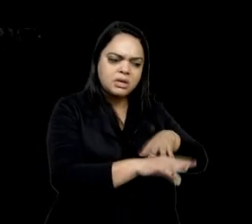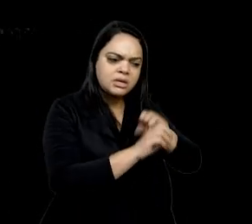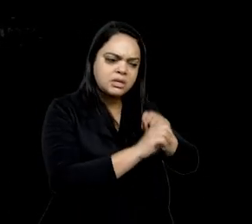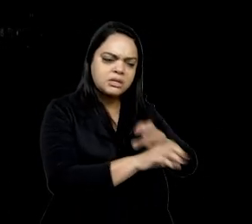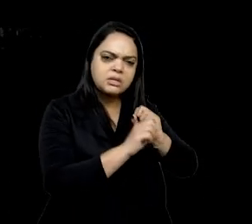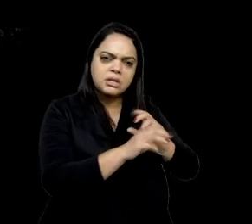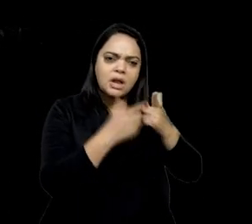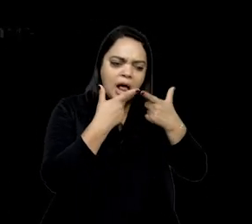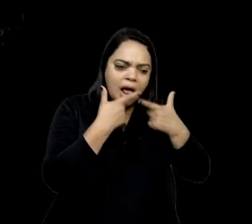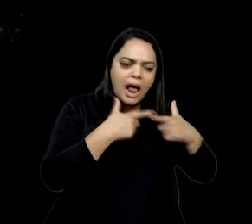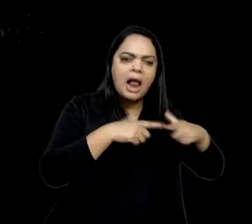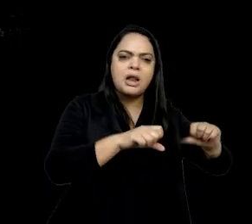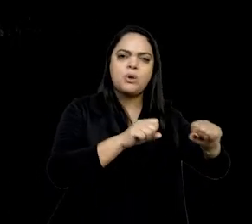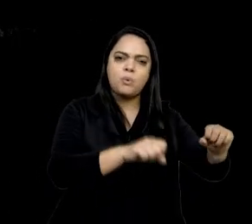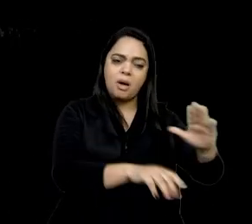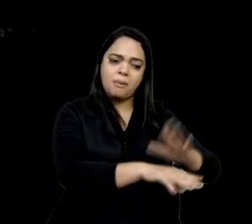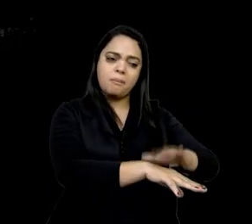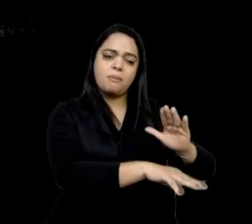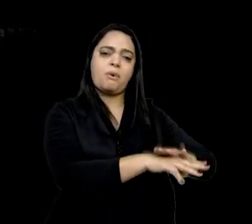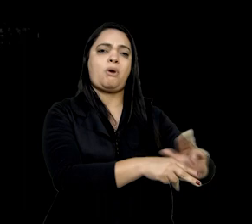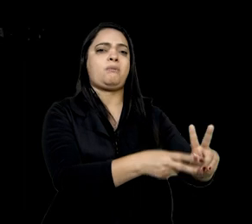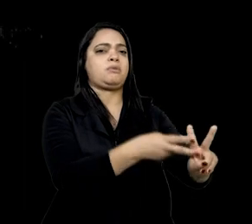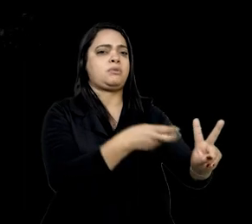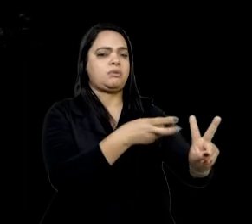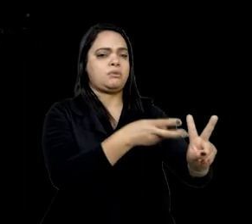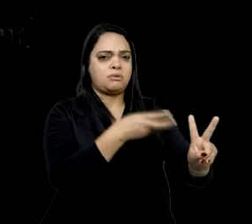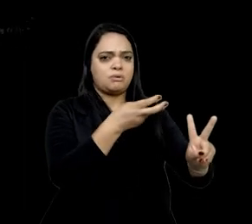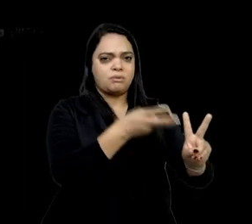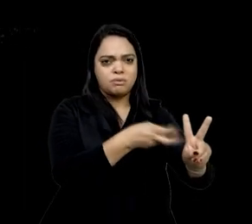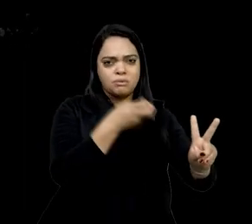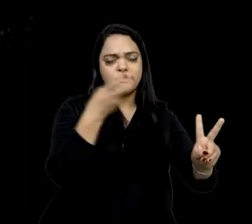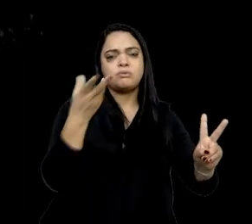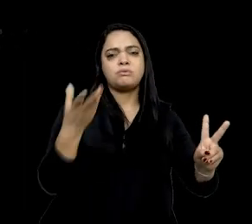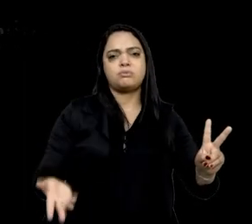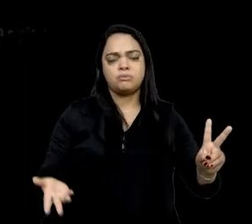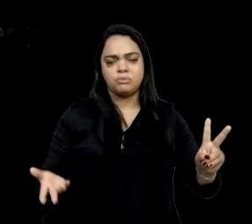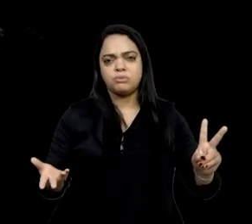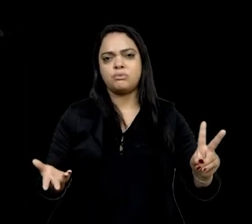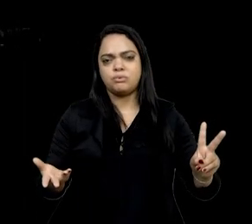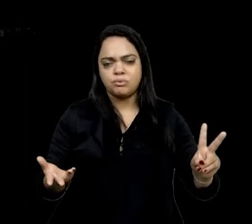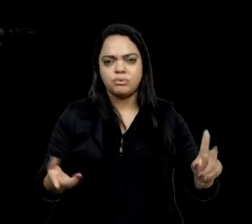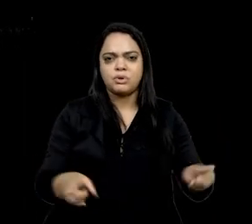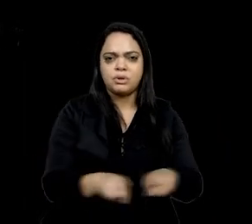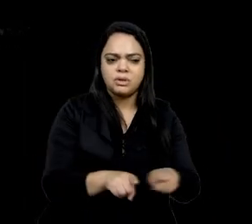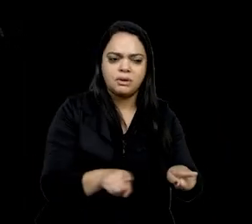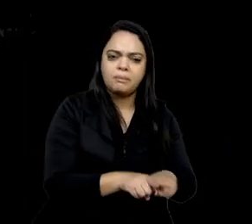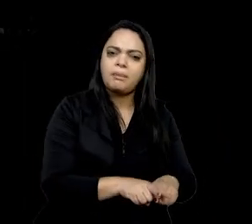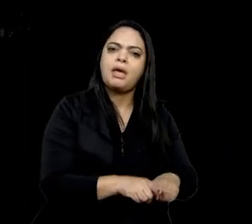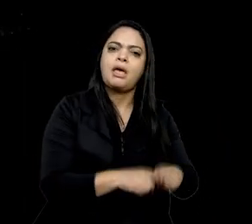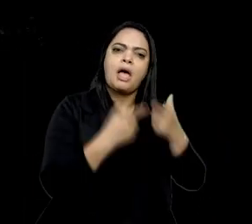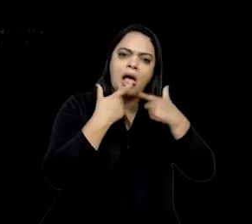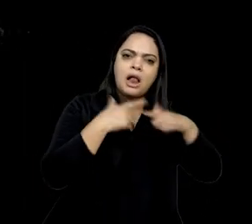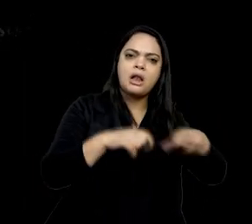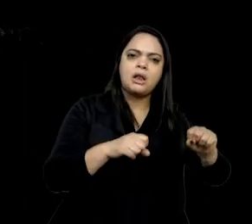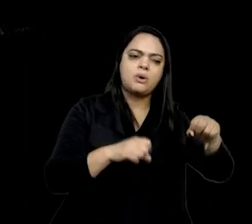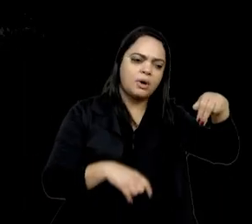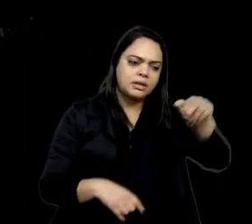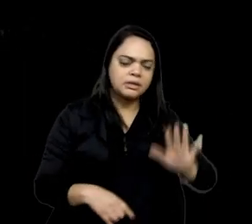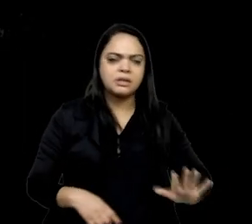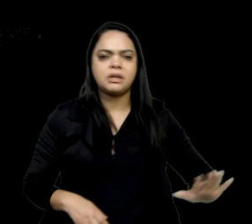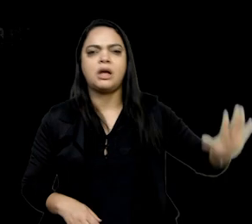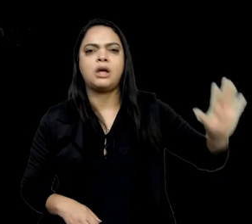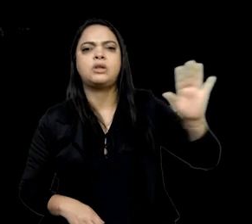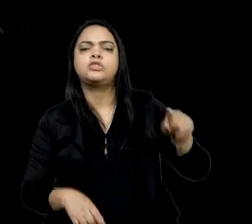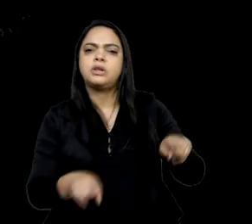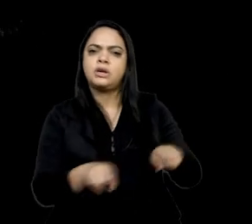povos não só na forma oral, mas na escrita também, mas a língua nacional também, porque é útil, né? Porque eles conseguem